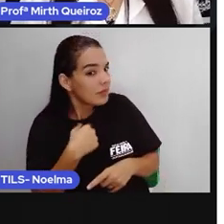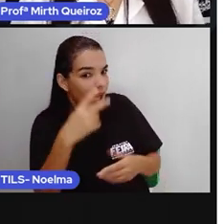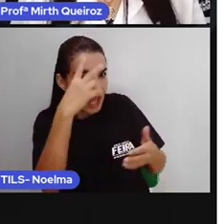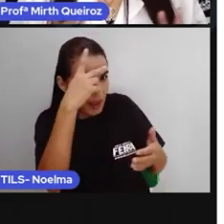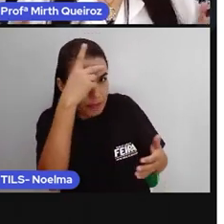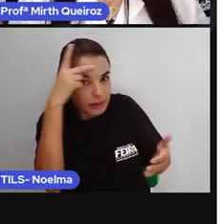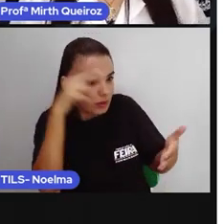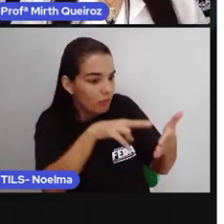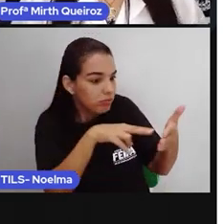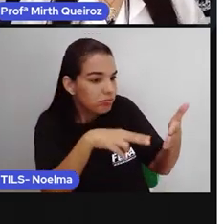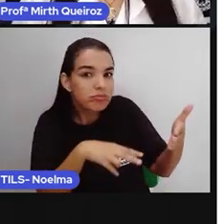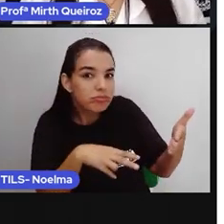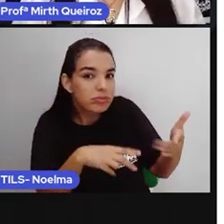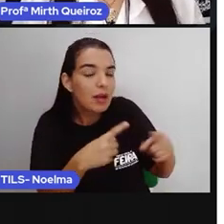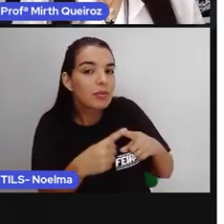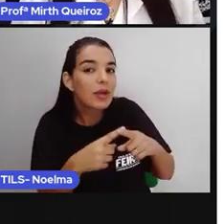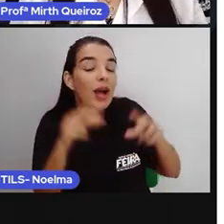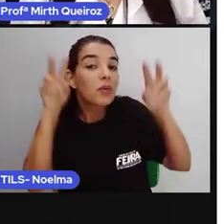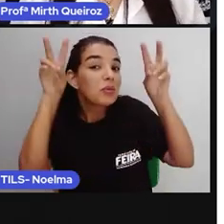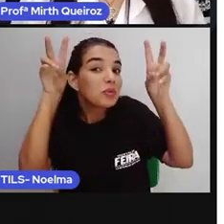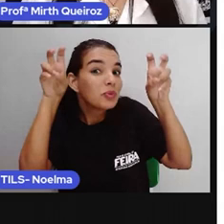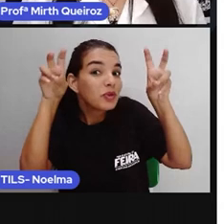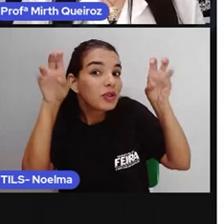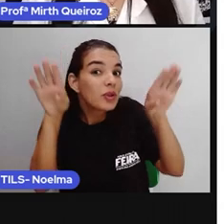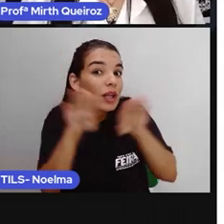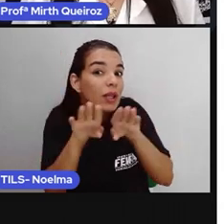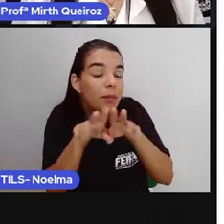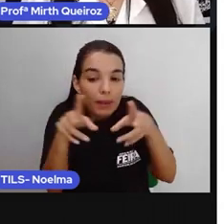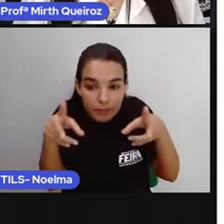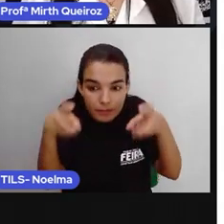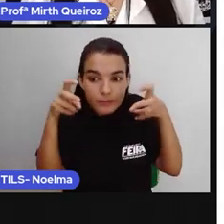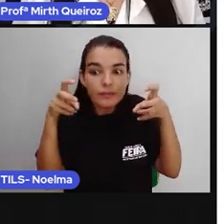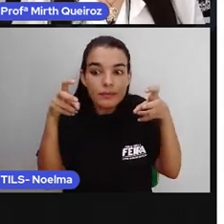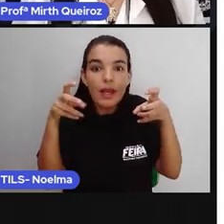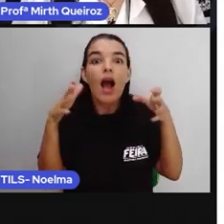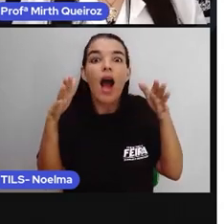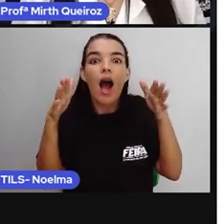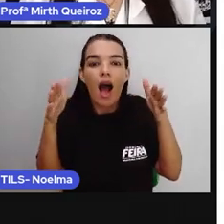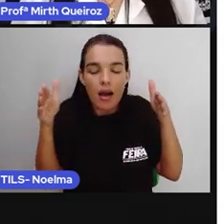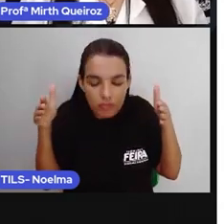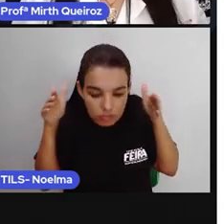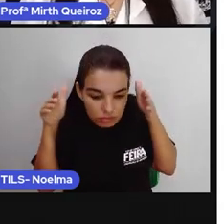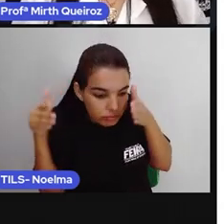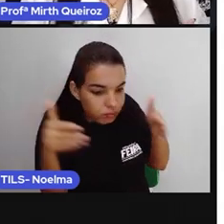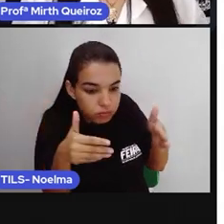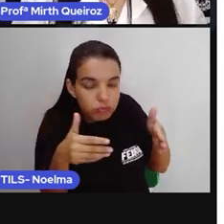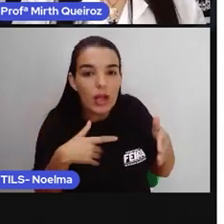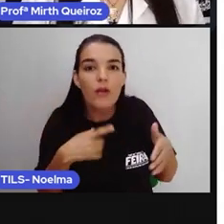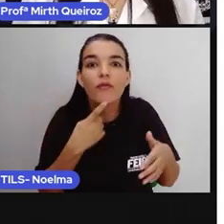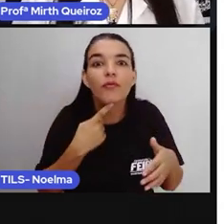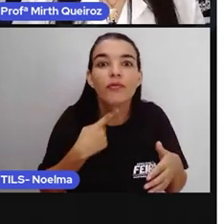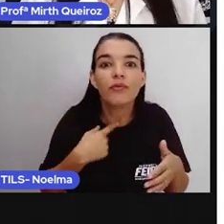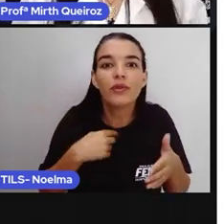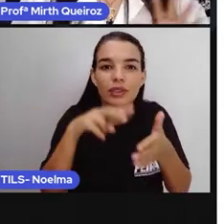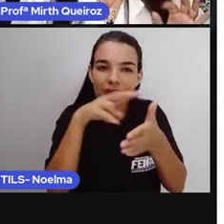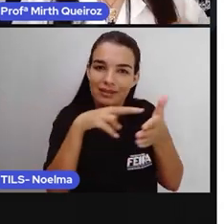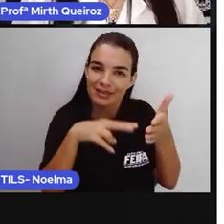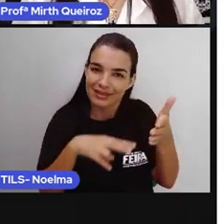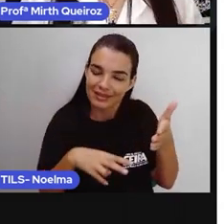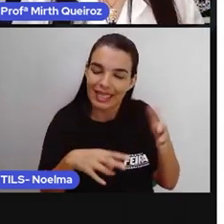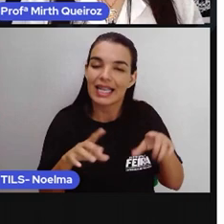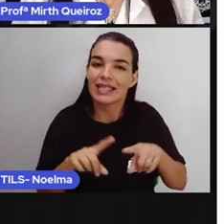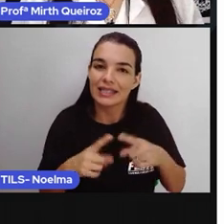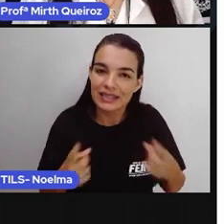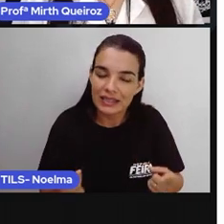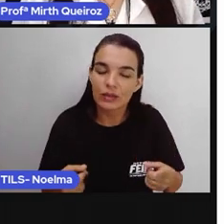parte ali, por exemplo, na parte do título, né? Ou, dependendo do tipo de texto, né? De situação que aconteceu ali, a